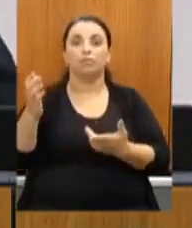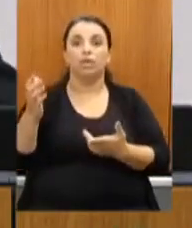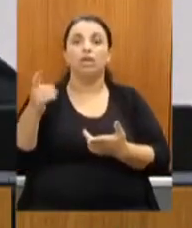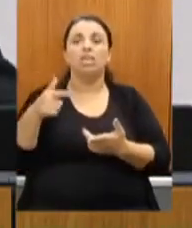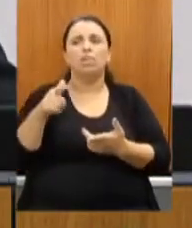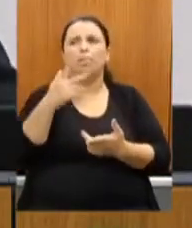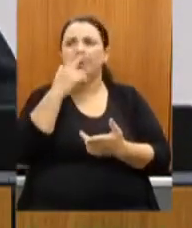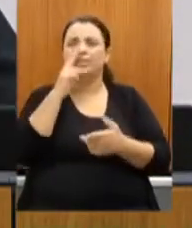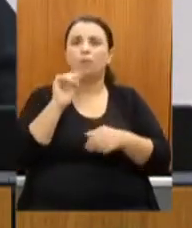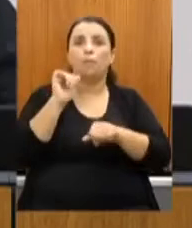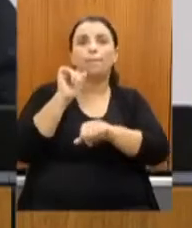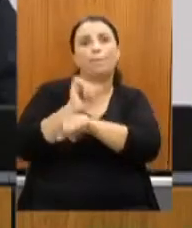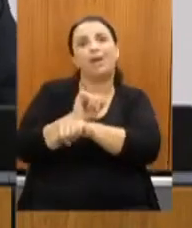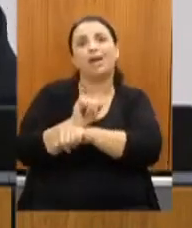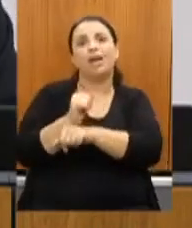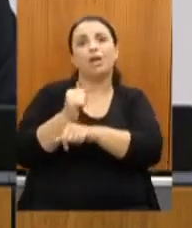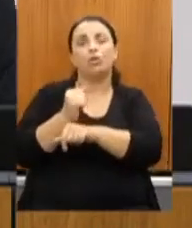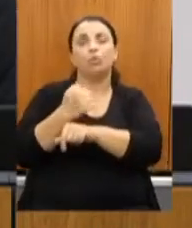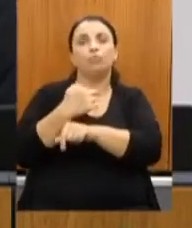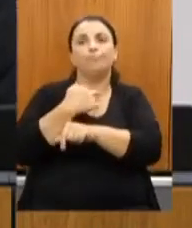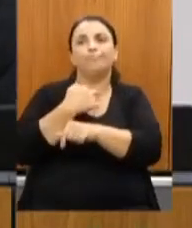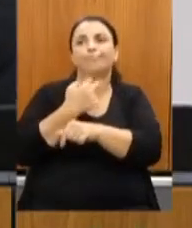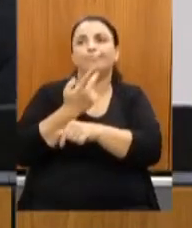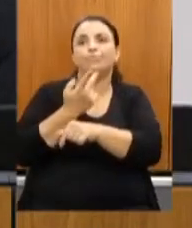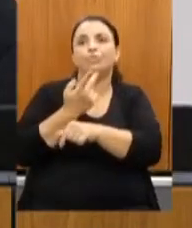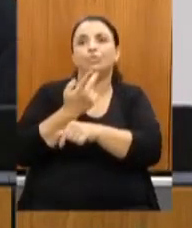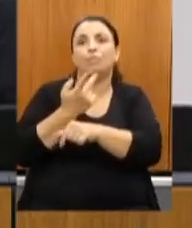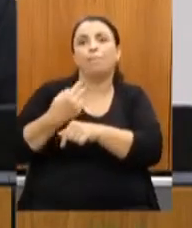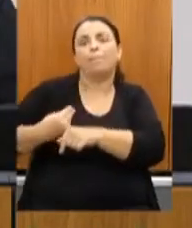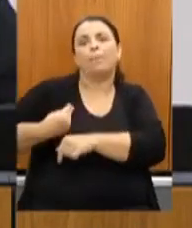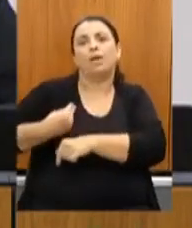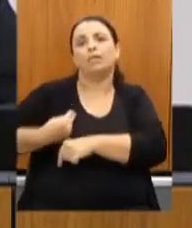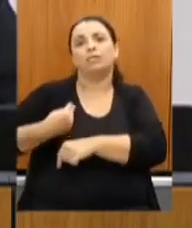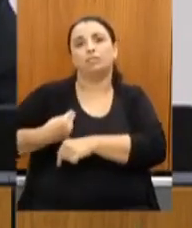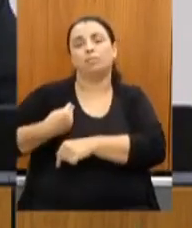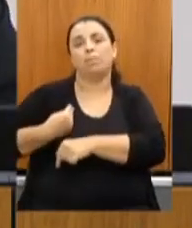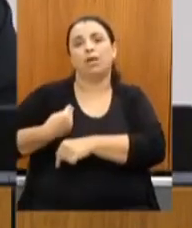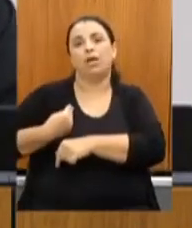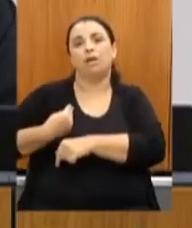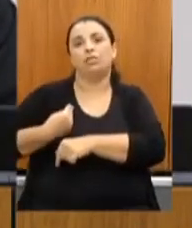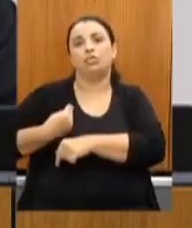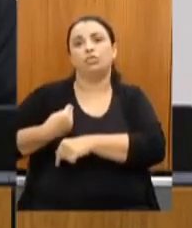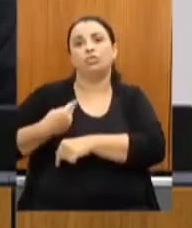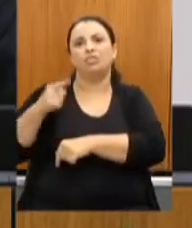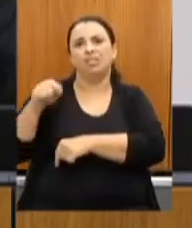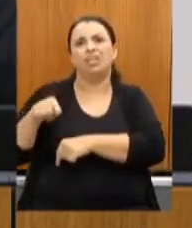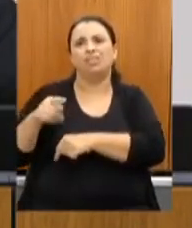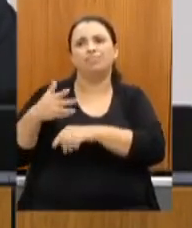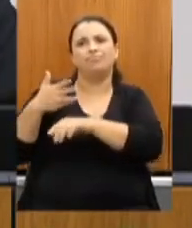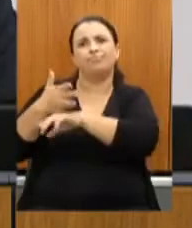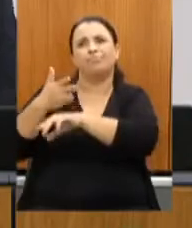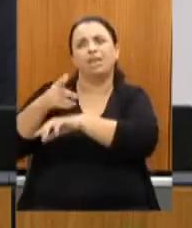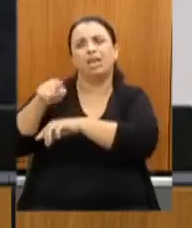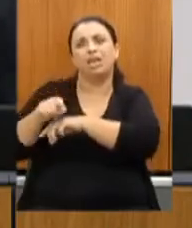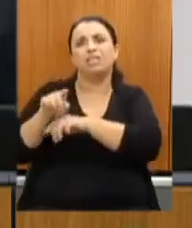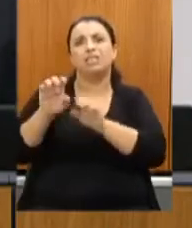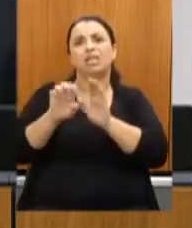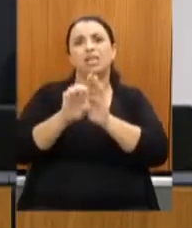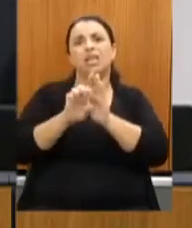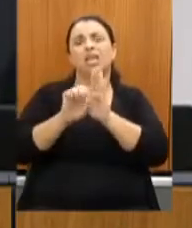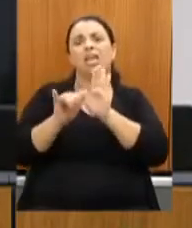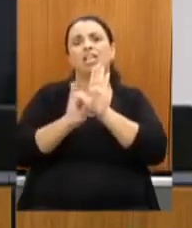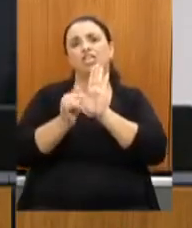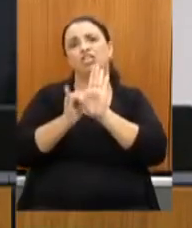teoricamente até o momento de participarem desses editais. Nós entendemos que isso é um contrassenso,